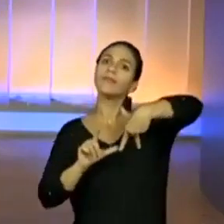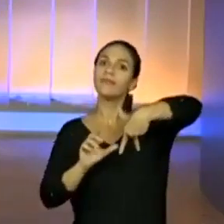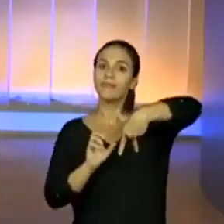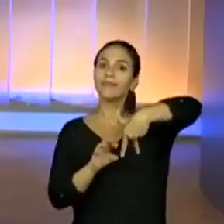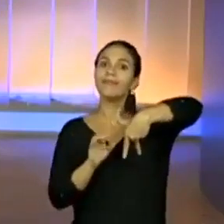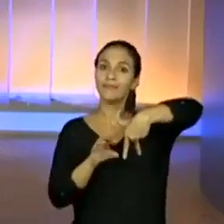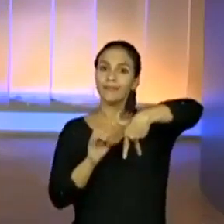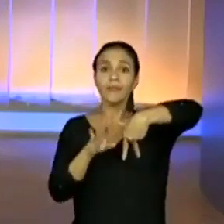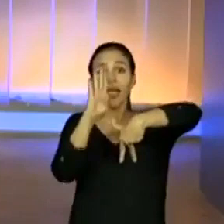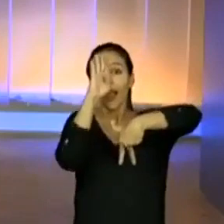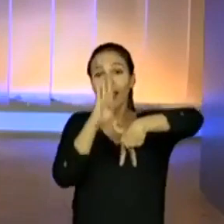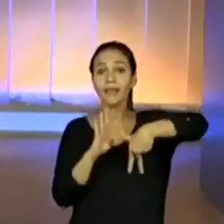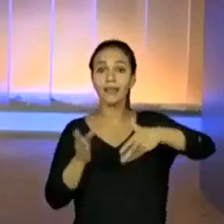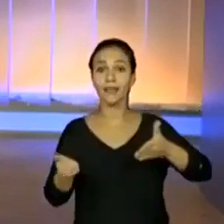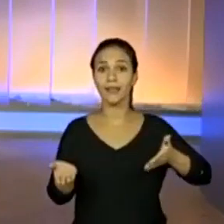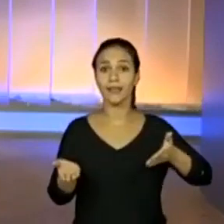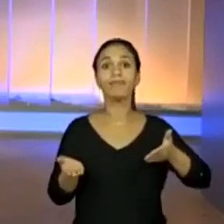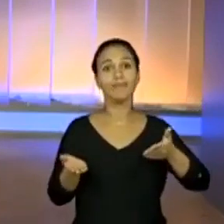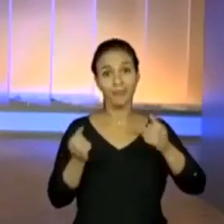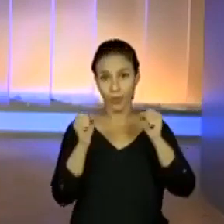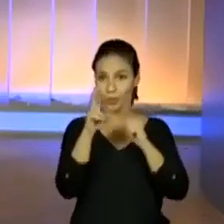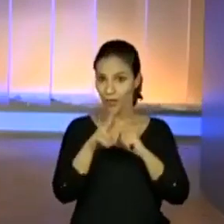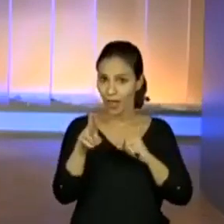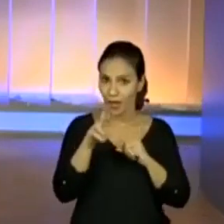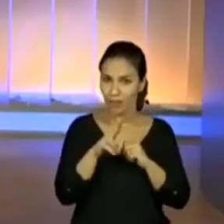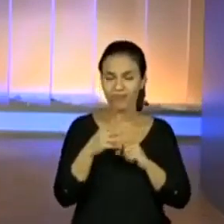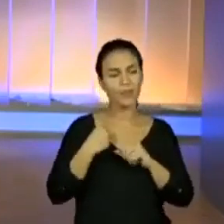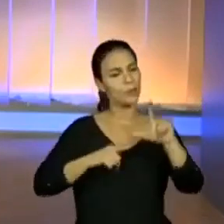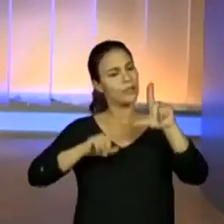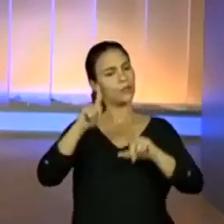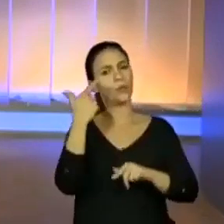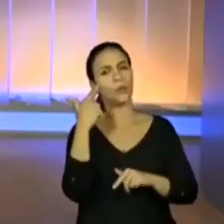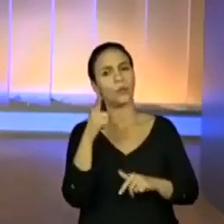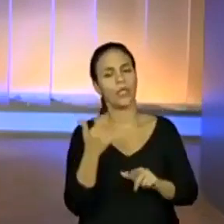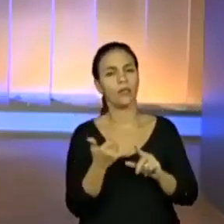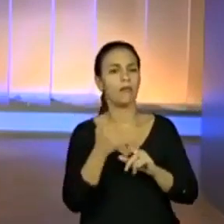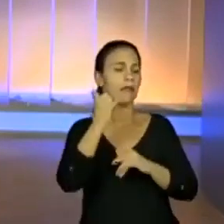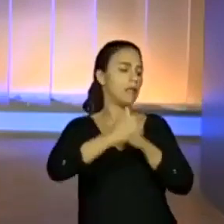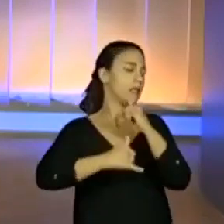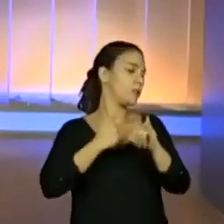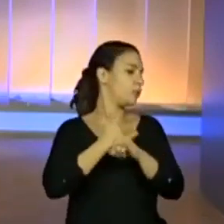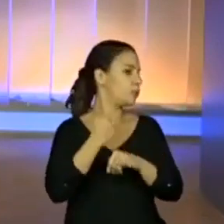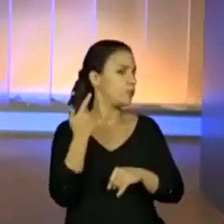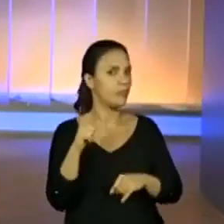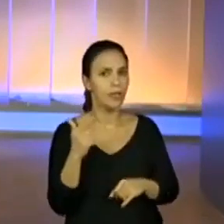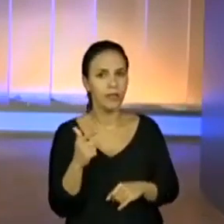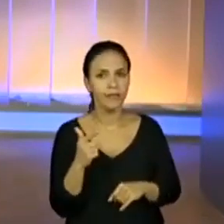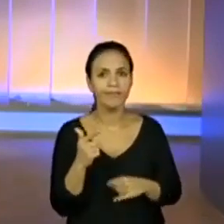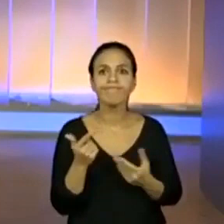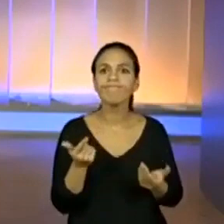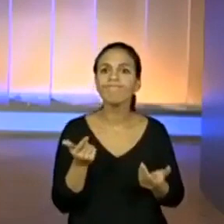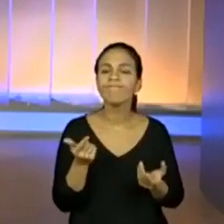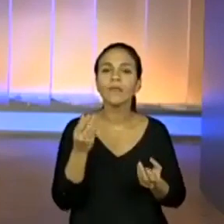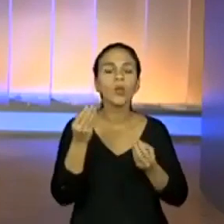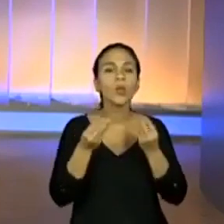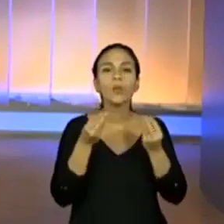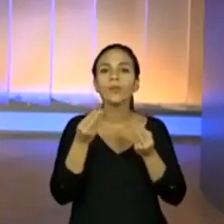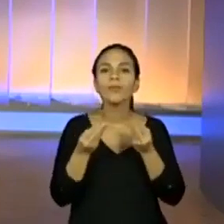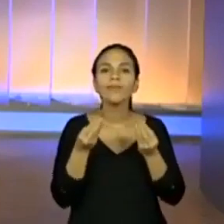aberta. Tudo bem? Não tenho a TV, não tenho a internet. Então, sabe o que a gente tem que pensar?